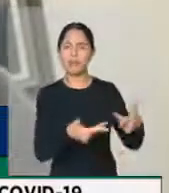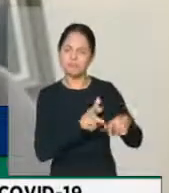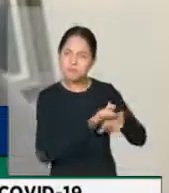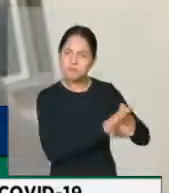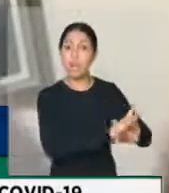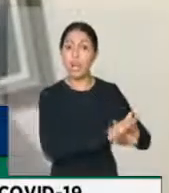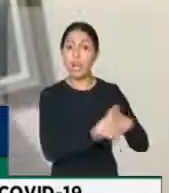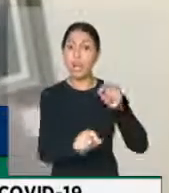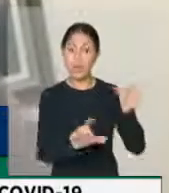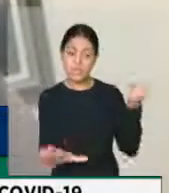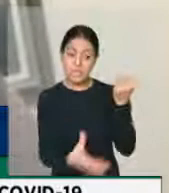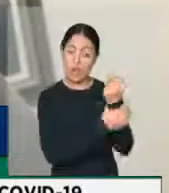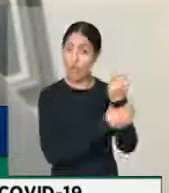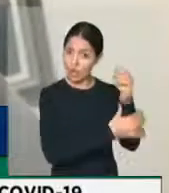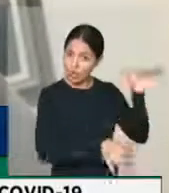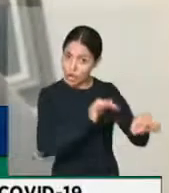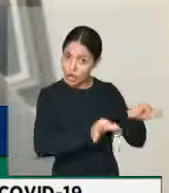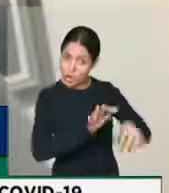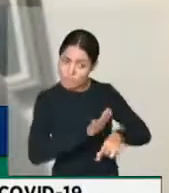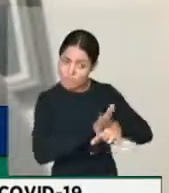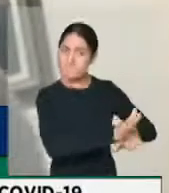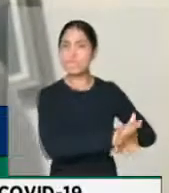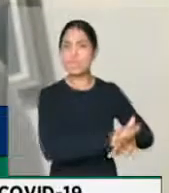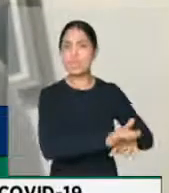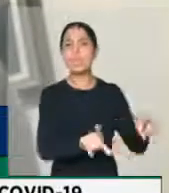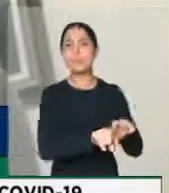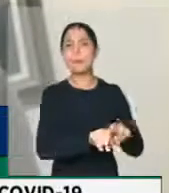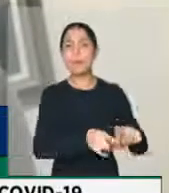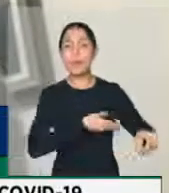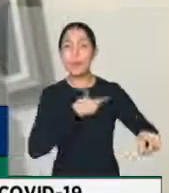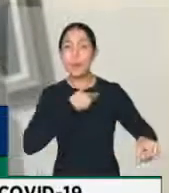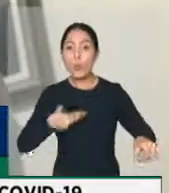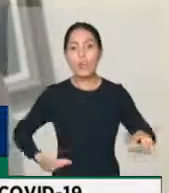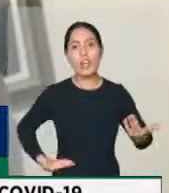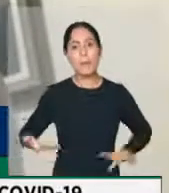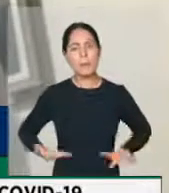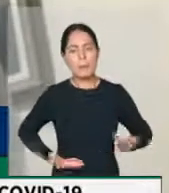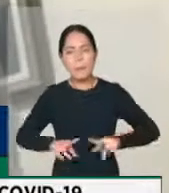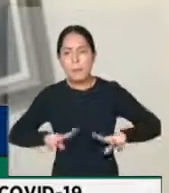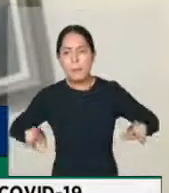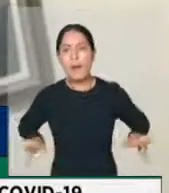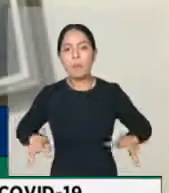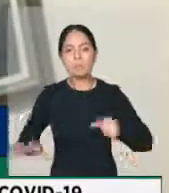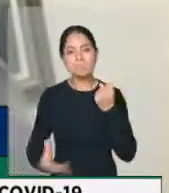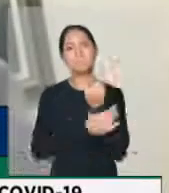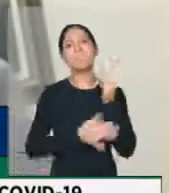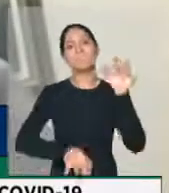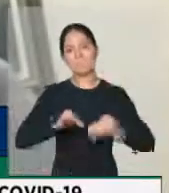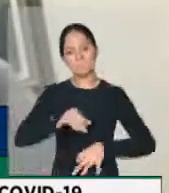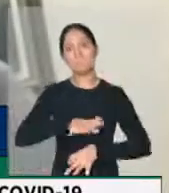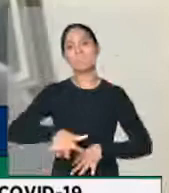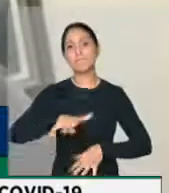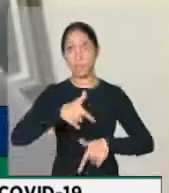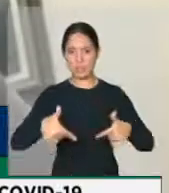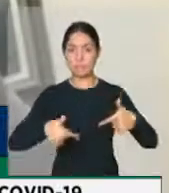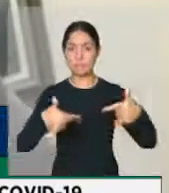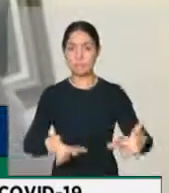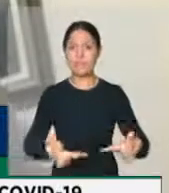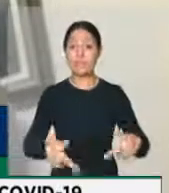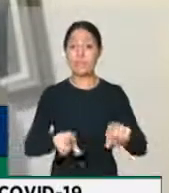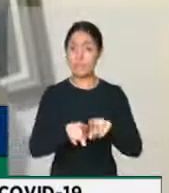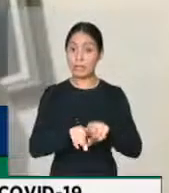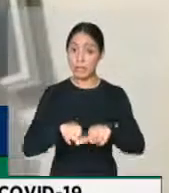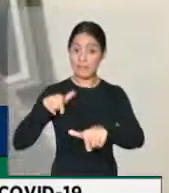segurança jurídica para os agentes públicos e para a gente preservar as empresas e os empregos. Nós sabemos que temos